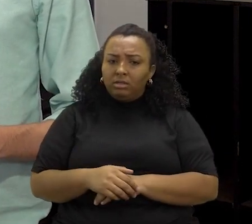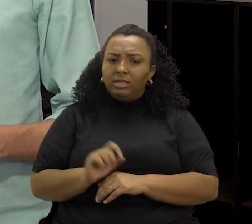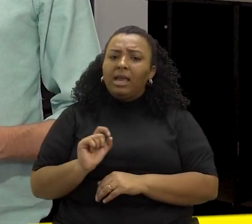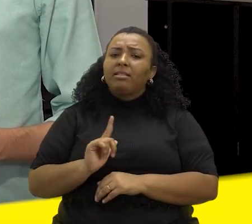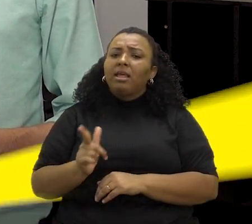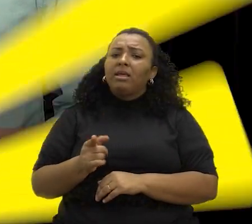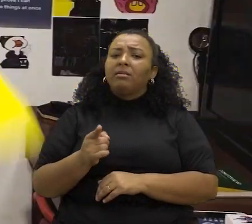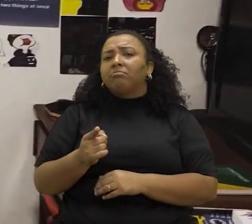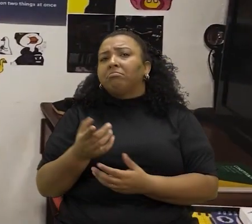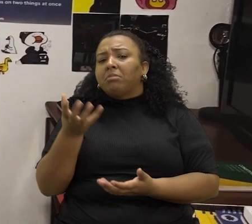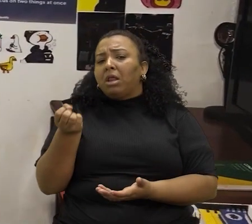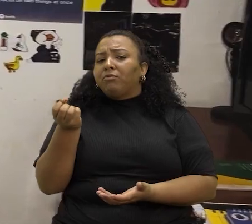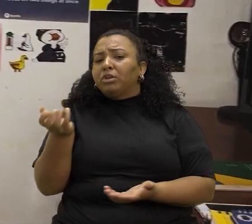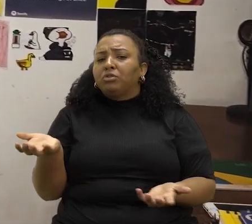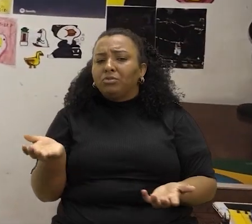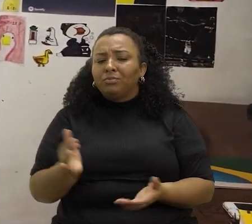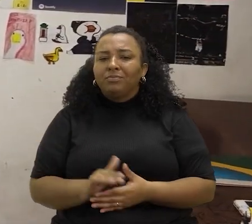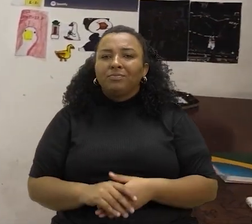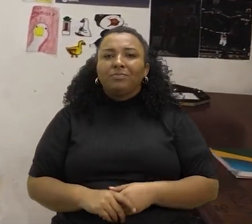isso beneficia?